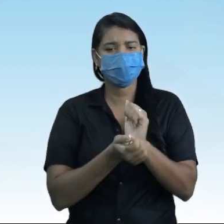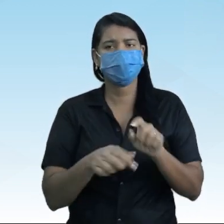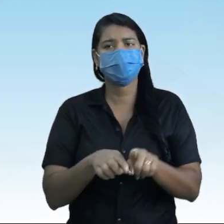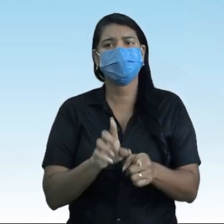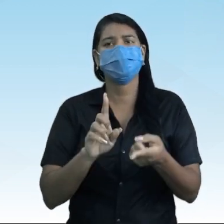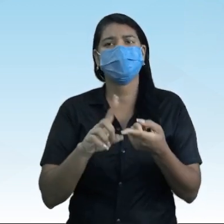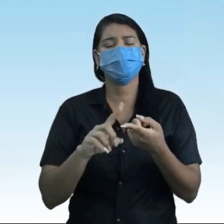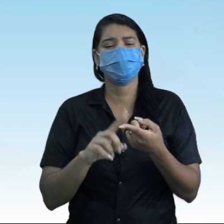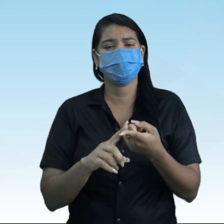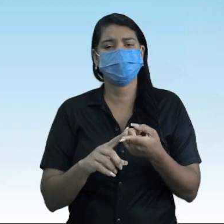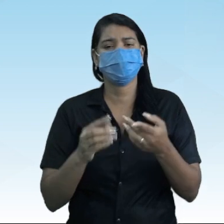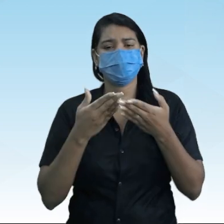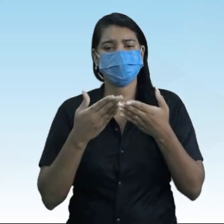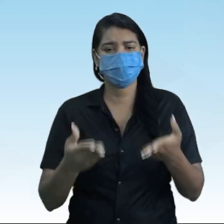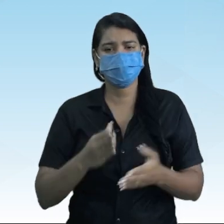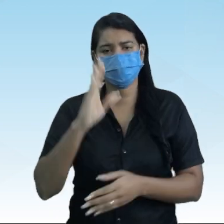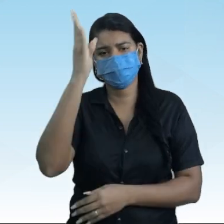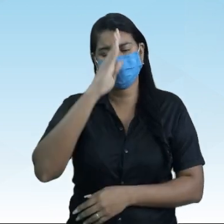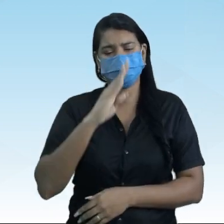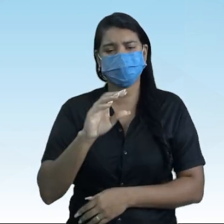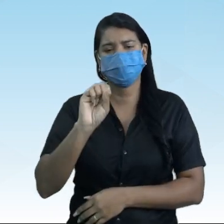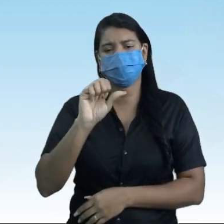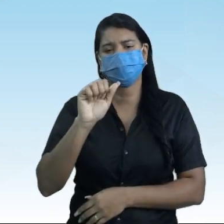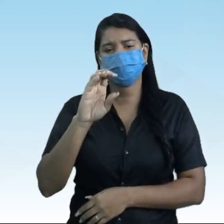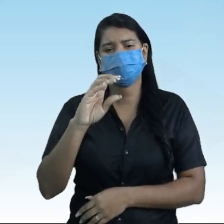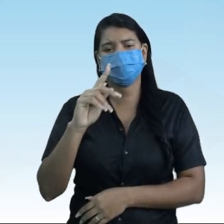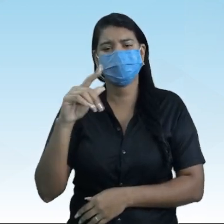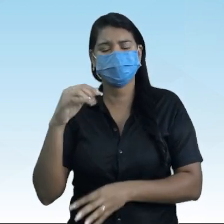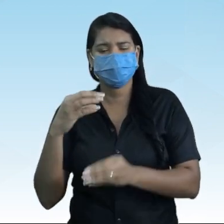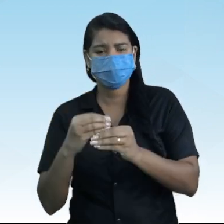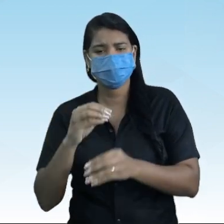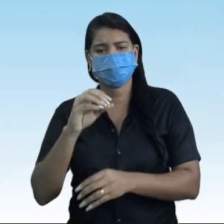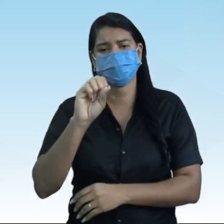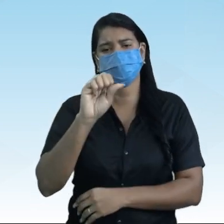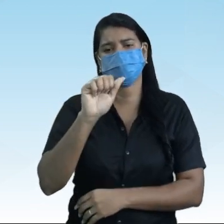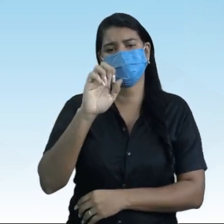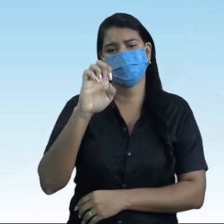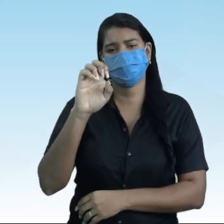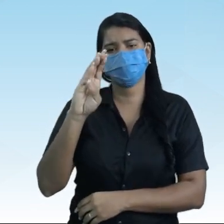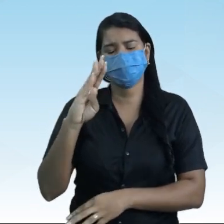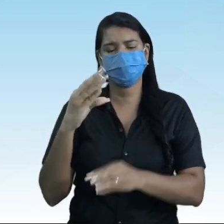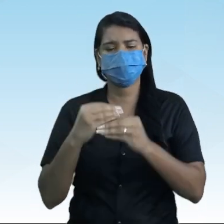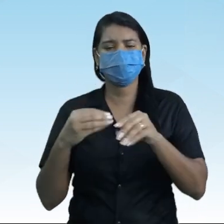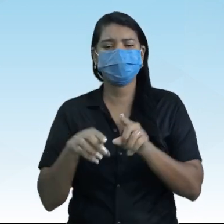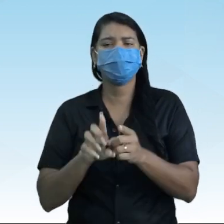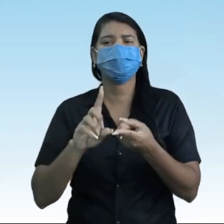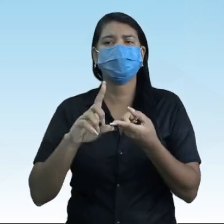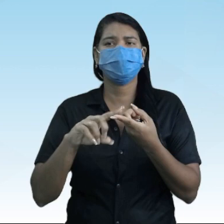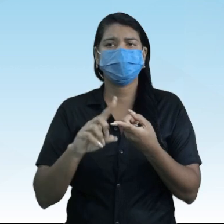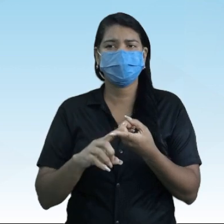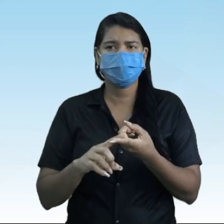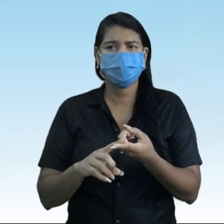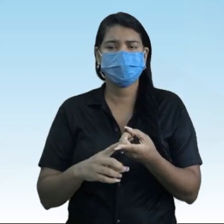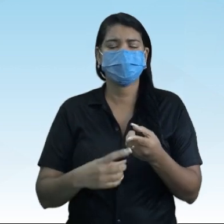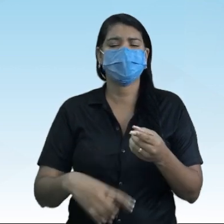resoluções da Prova Brasil, SAEP, SAEB. Essas questões, elas trazem um elemento da matemática que é